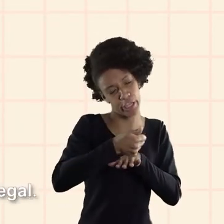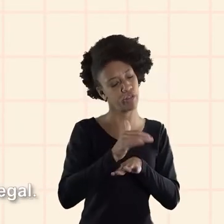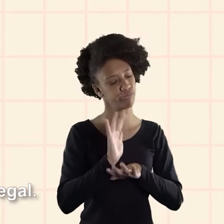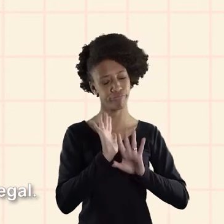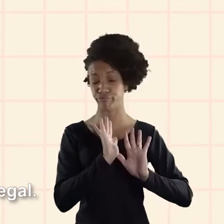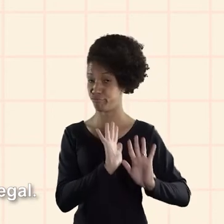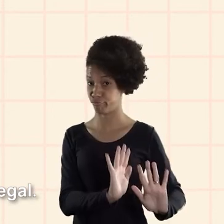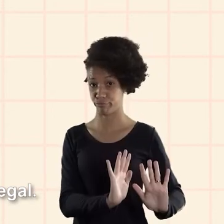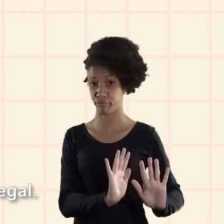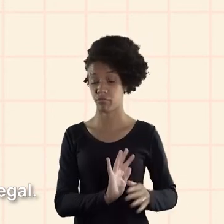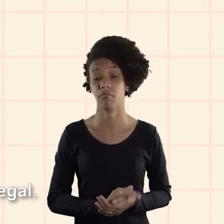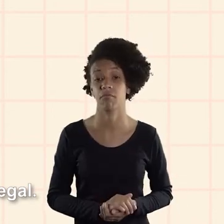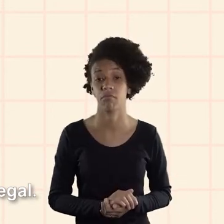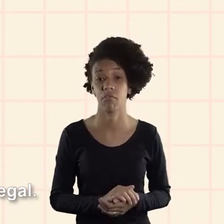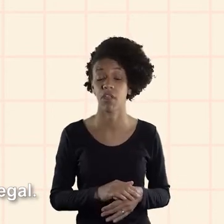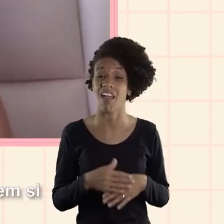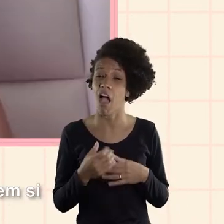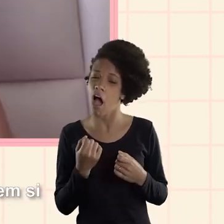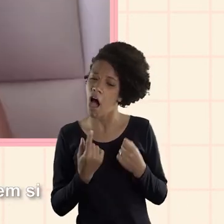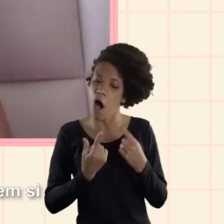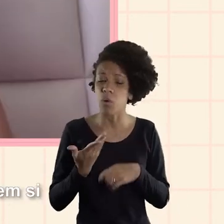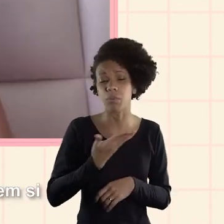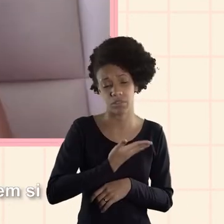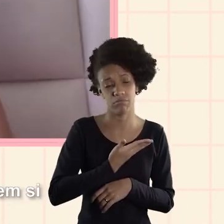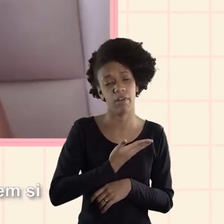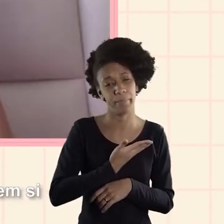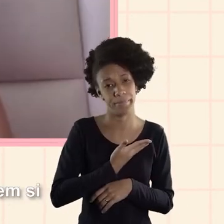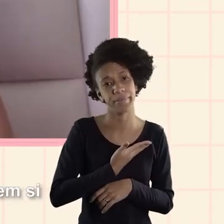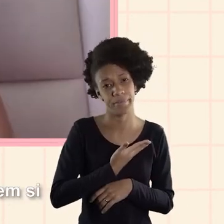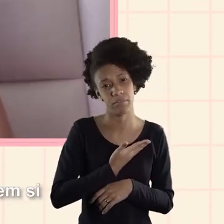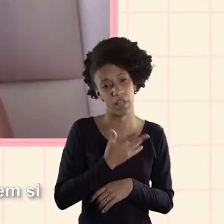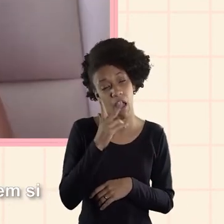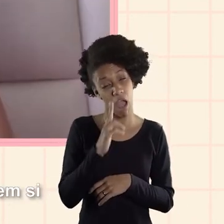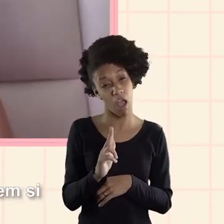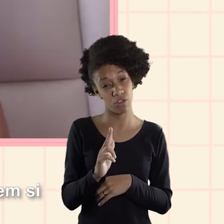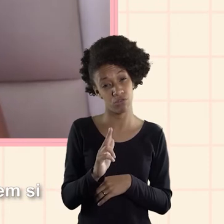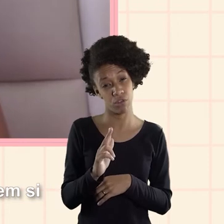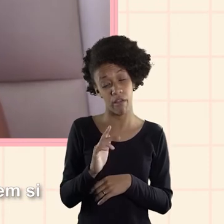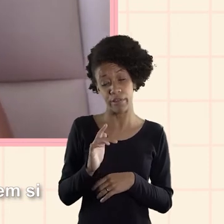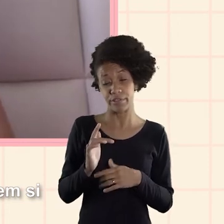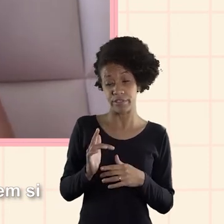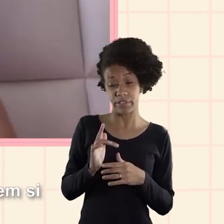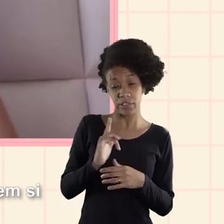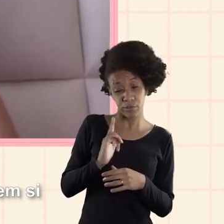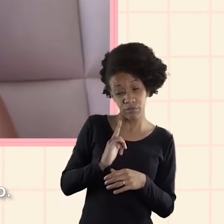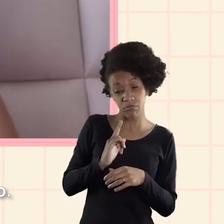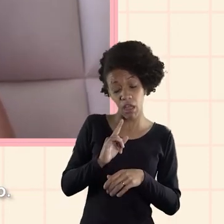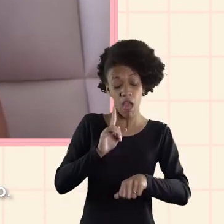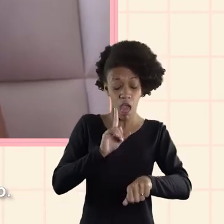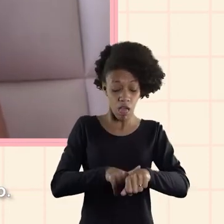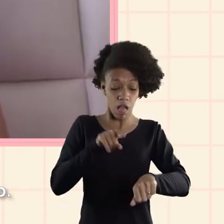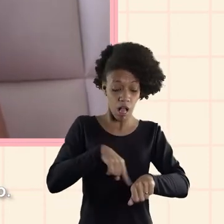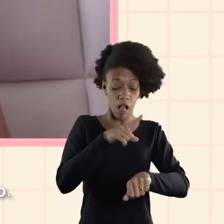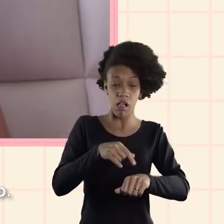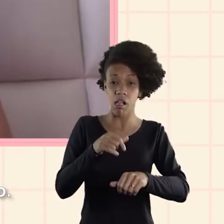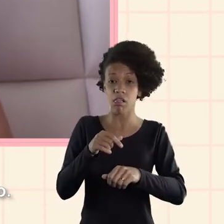famosas fake news eu não acho muito legal É porque às vezes algumas amigas minhas em si acham